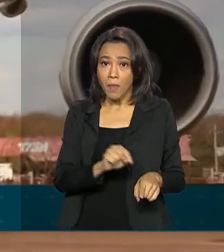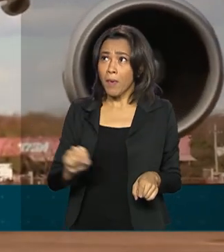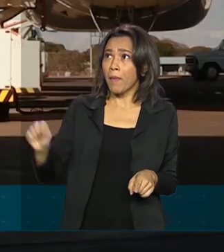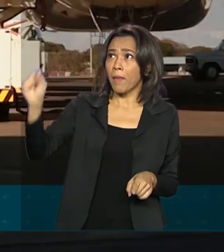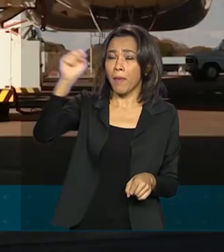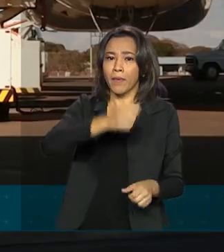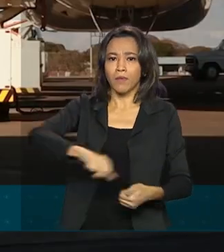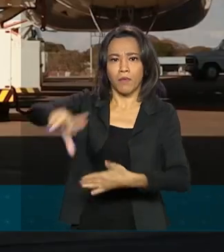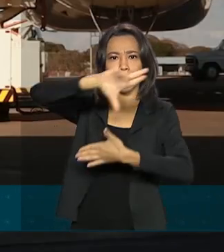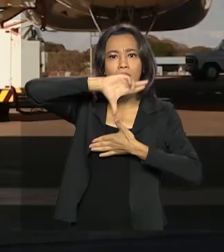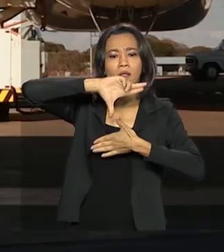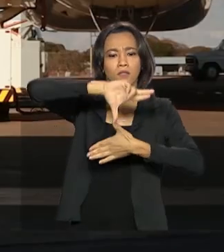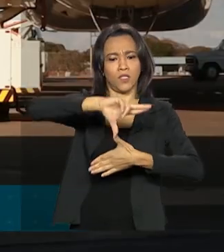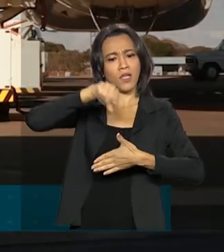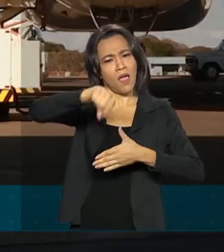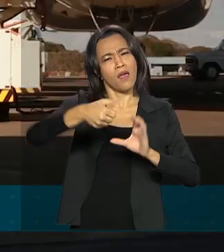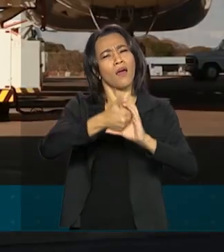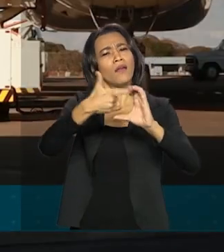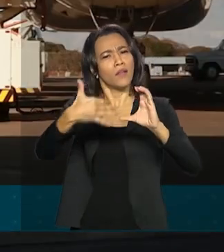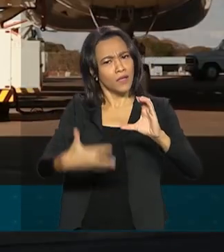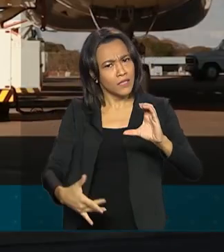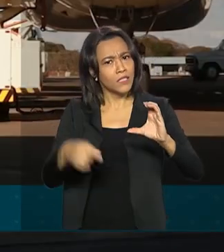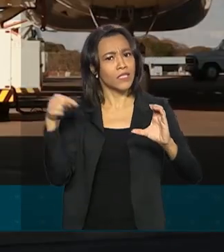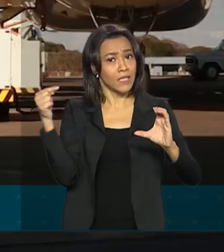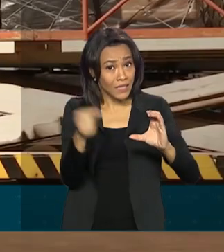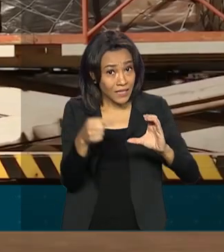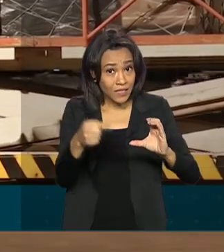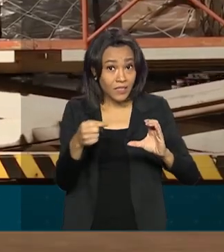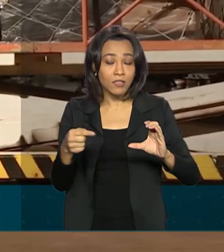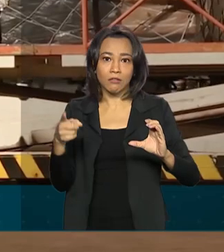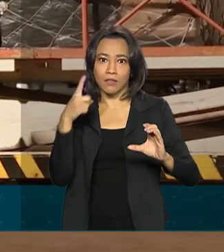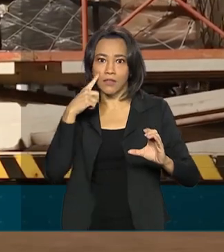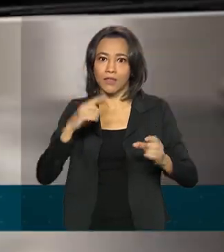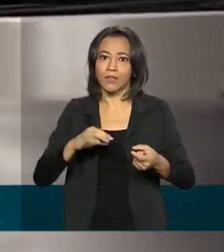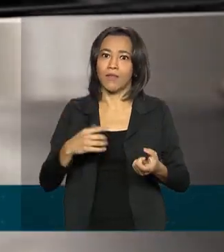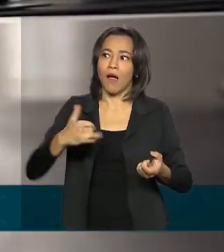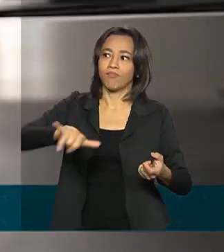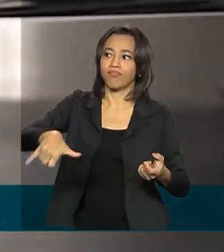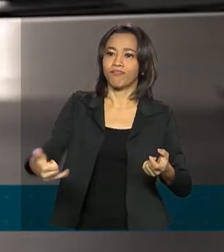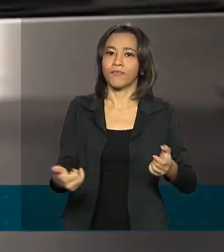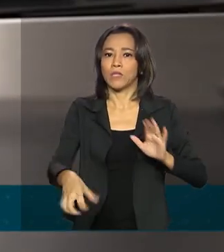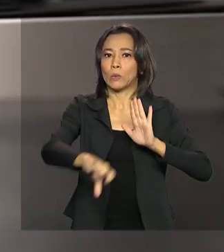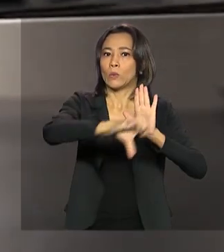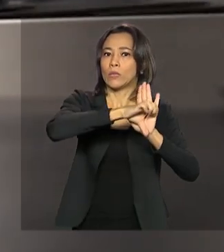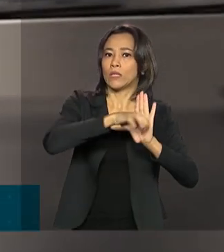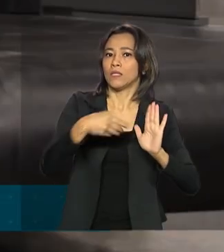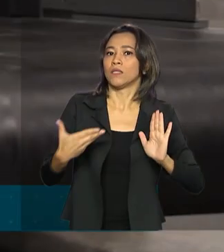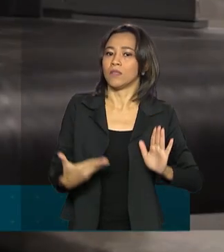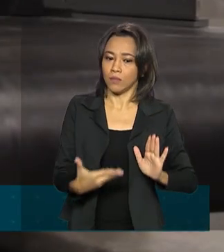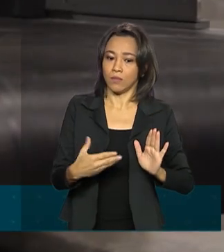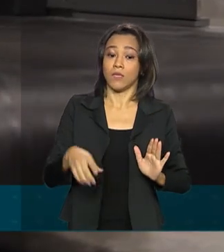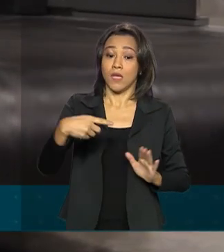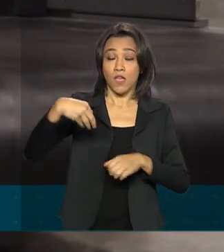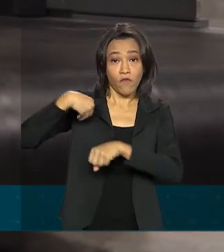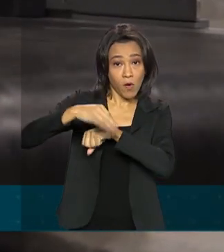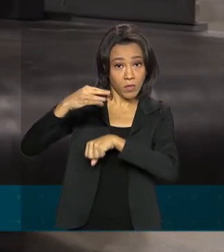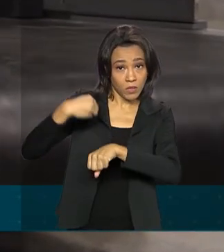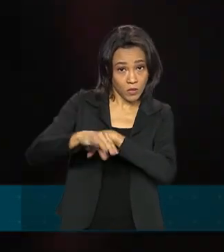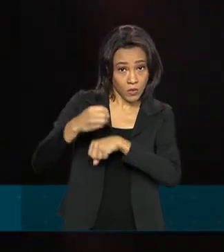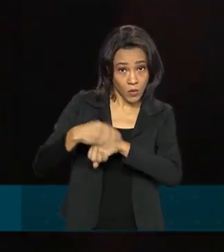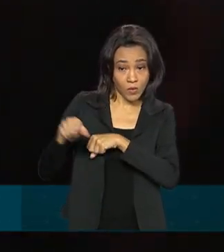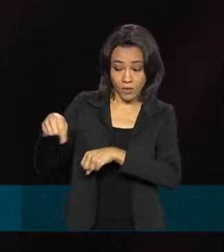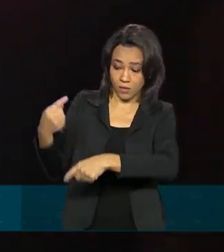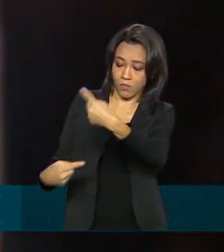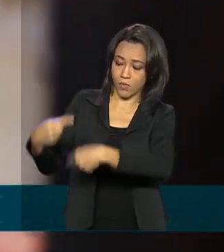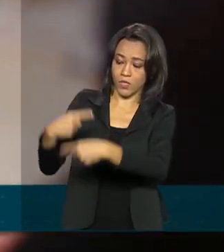América Latina. Características que favorecem a atuação do crime organizado. Dados da Secretaria Nacional de Políticas sobre